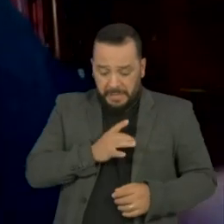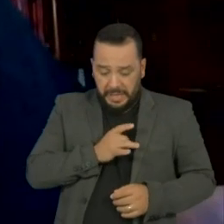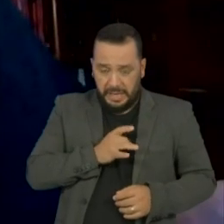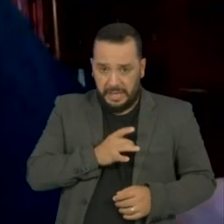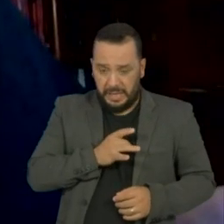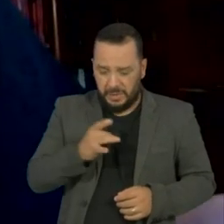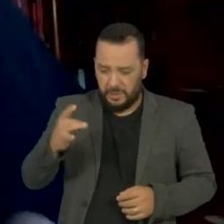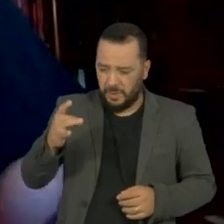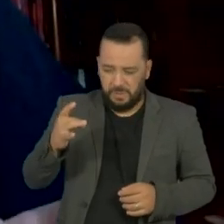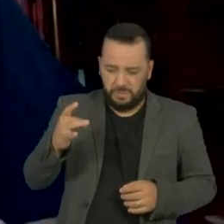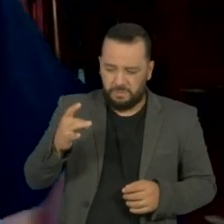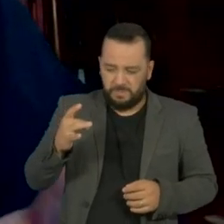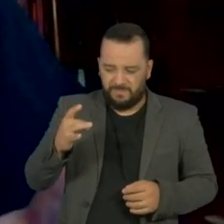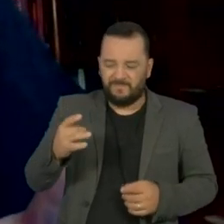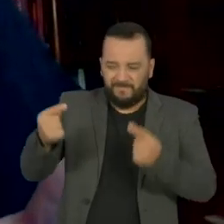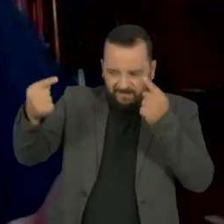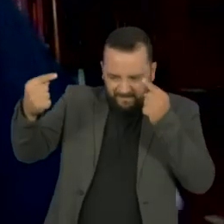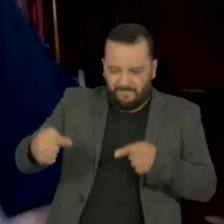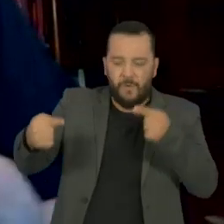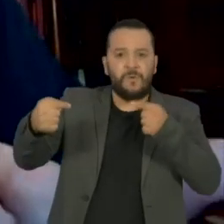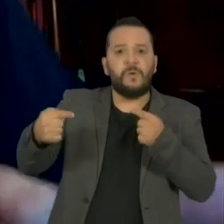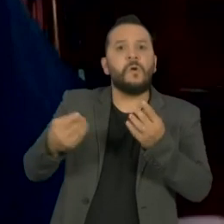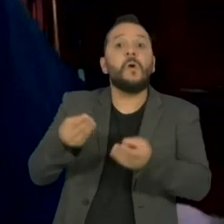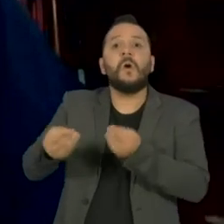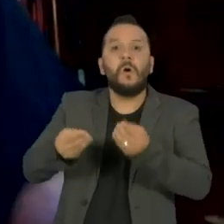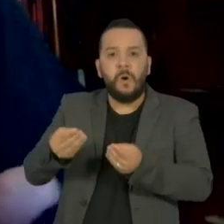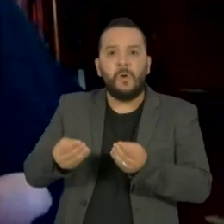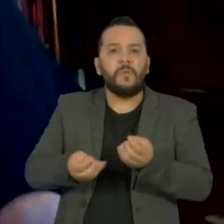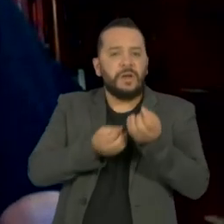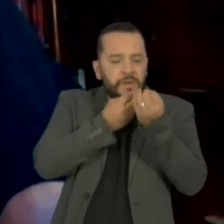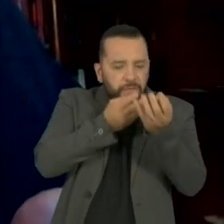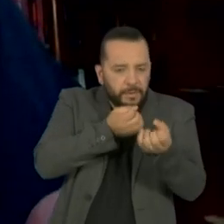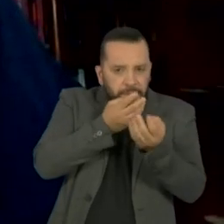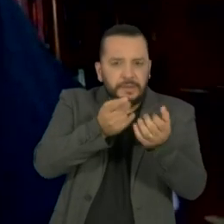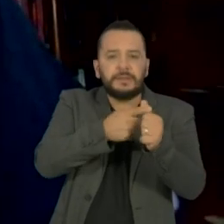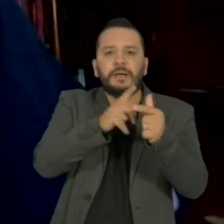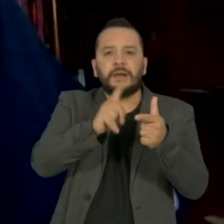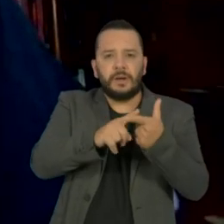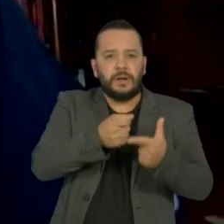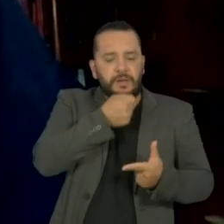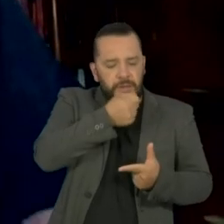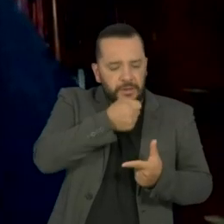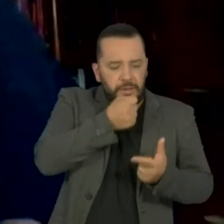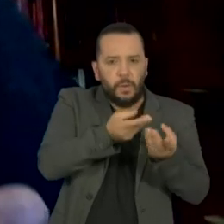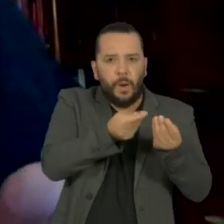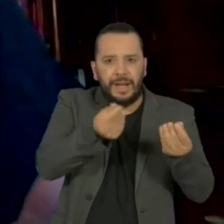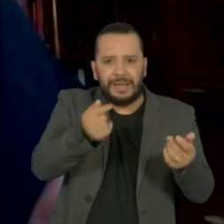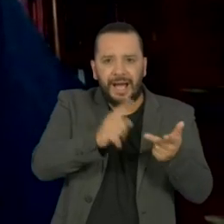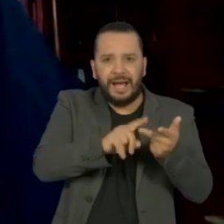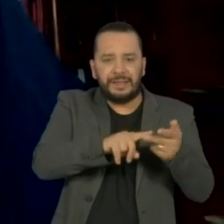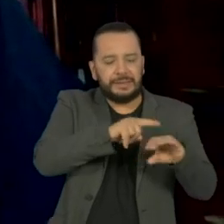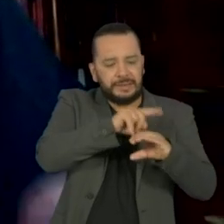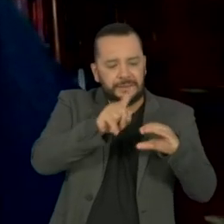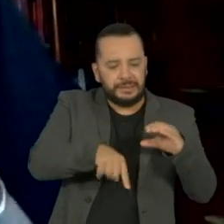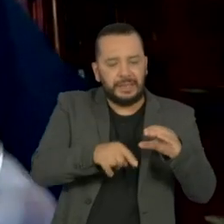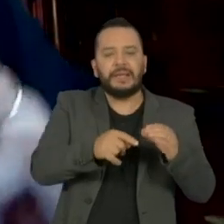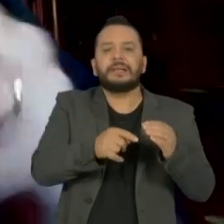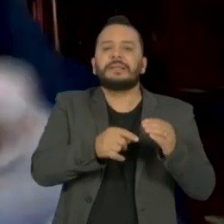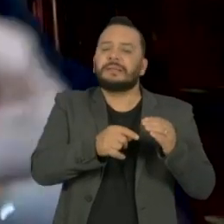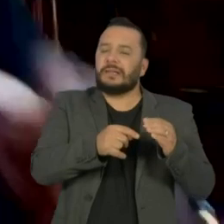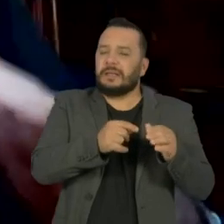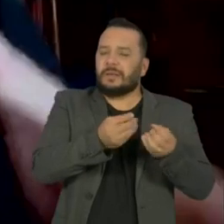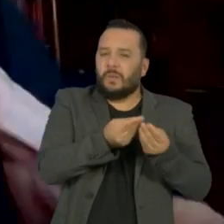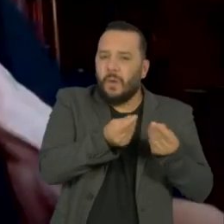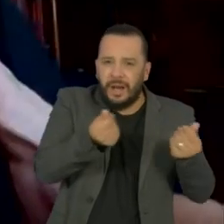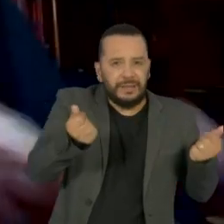E para enfrentar o medo, a gente precisa de informação, a gente precisa de jornalismo de qualidade, a gente precisa de ciência de qualidade, a gente precisa de